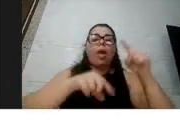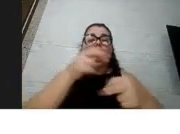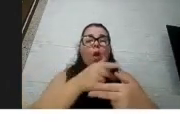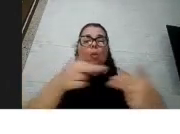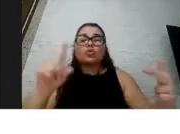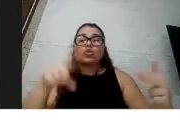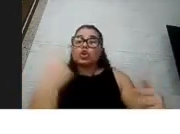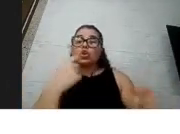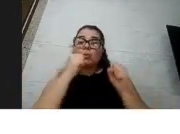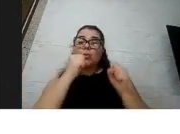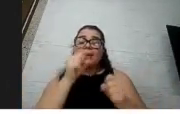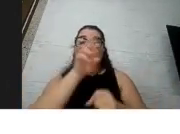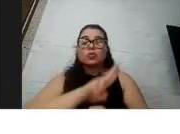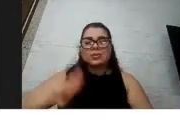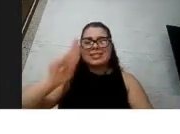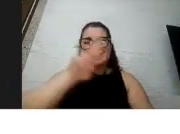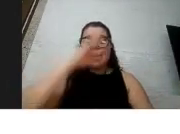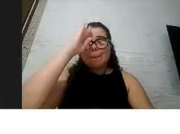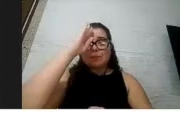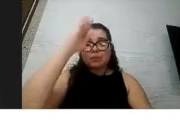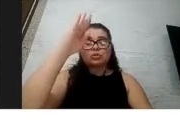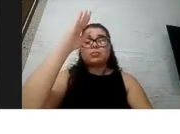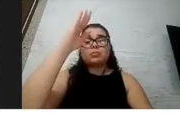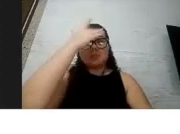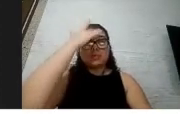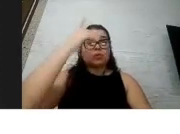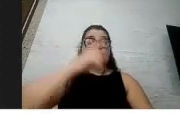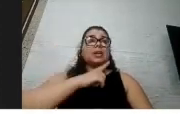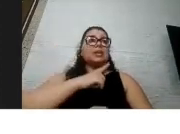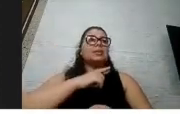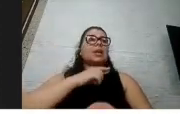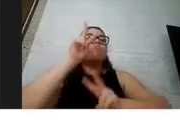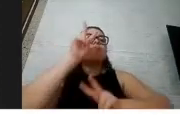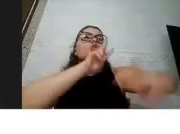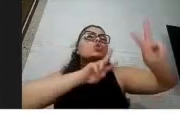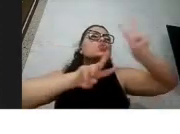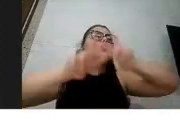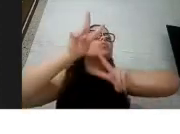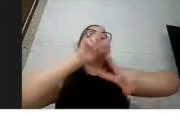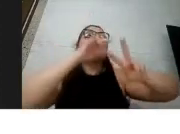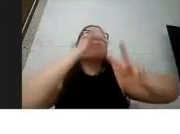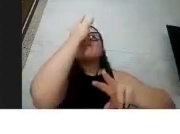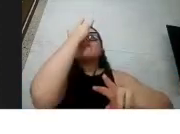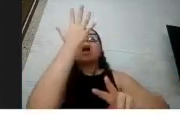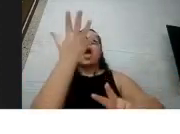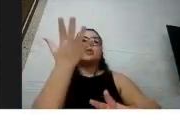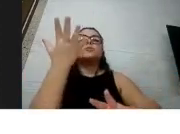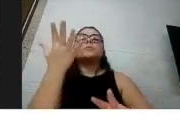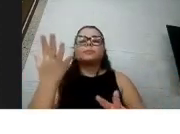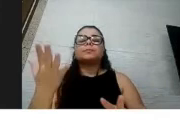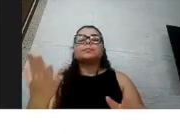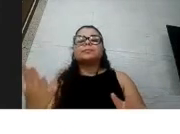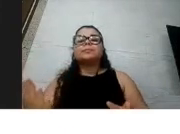principalmente para quem tem uma questão visual mais fácil, né, que